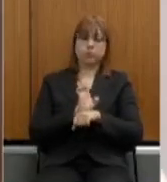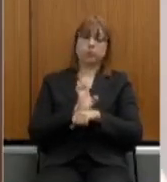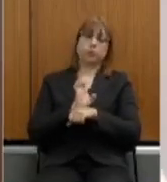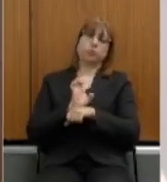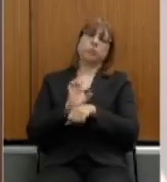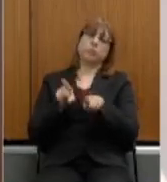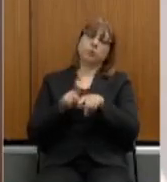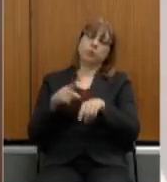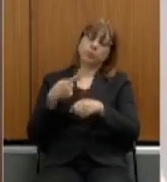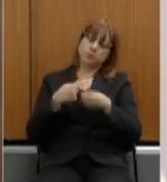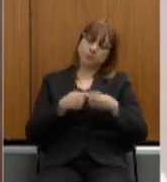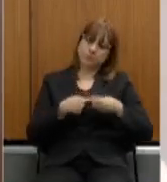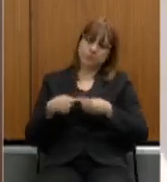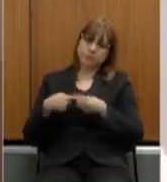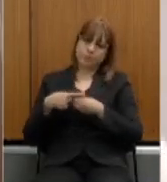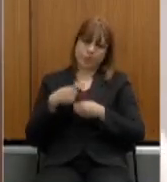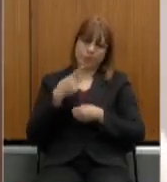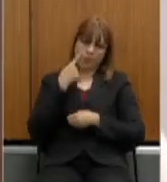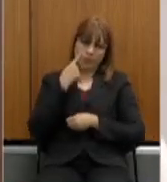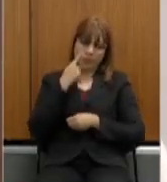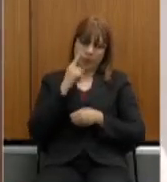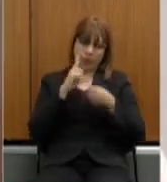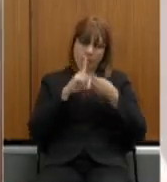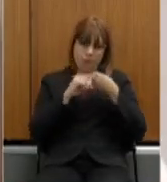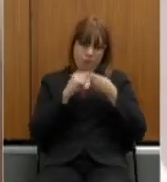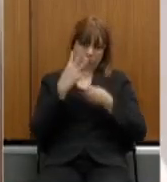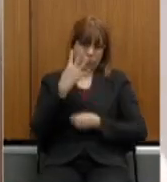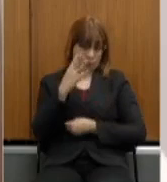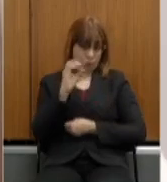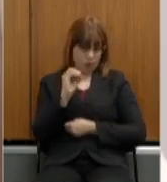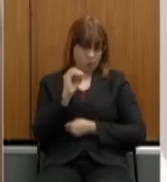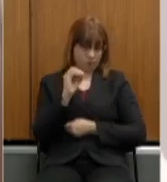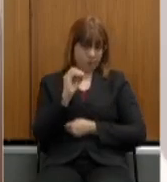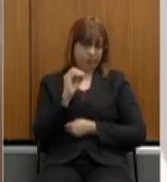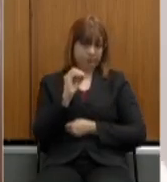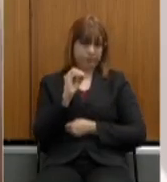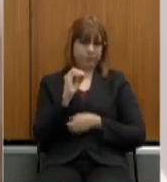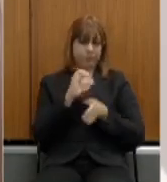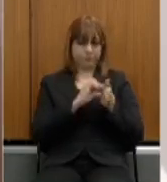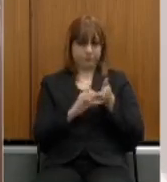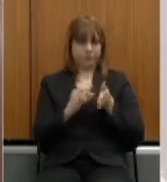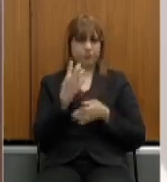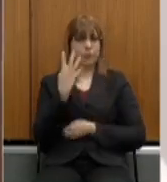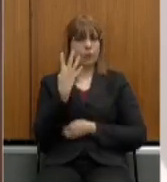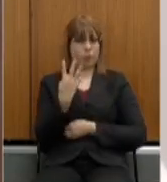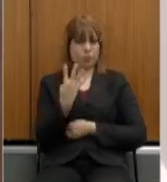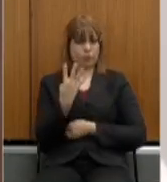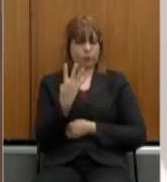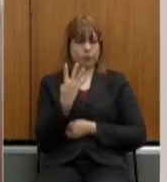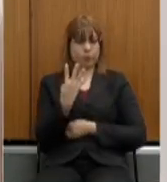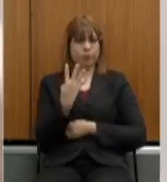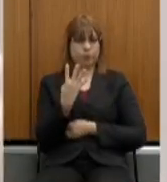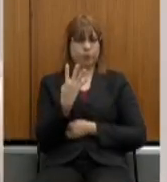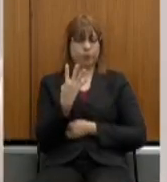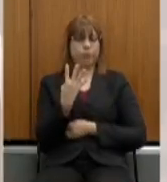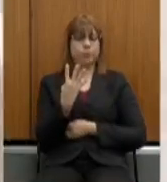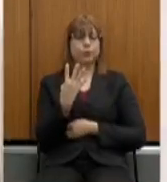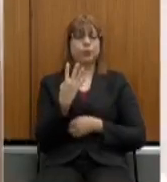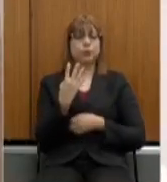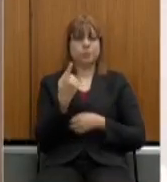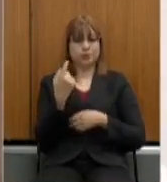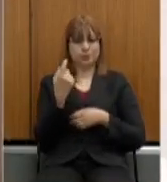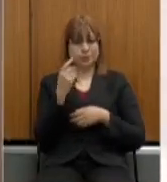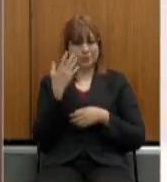senhores observarem, por exemplo, o artigo 40, parágrafo 4º, vou dar um pouquinho de histórico para